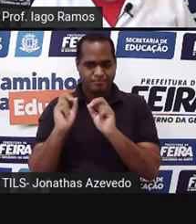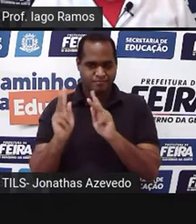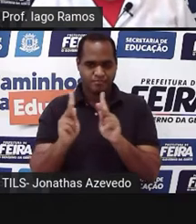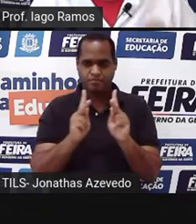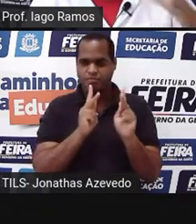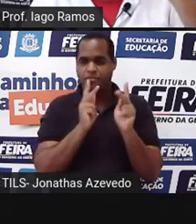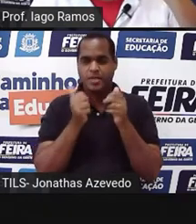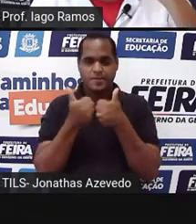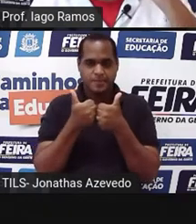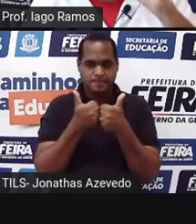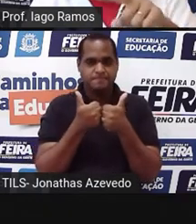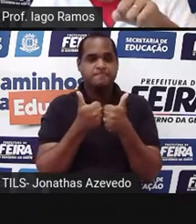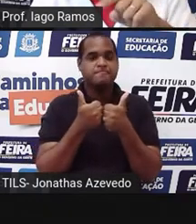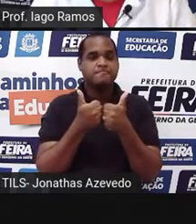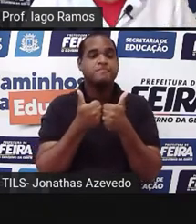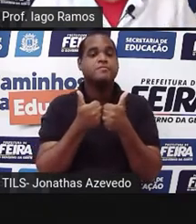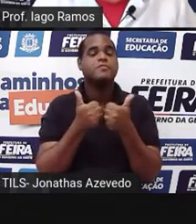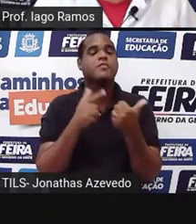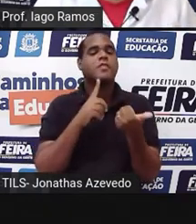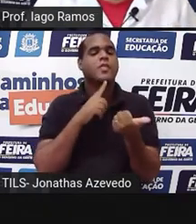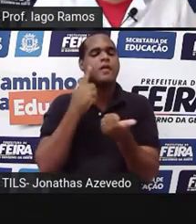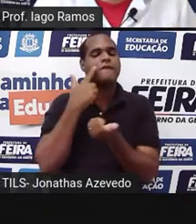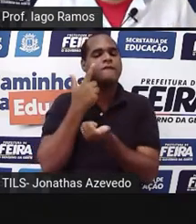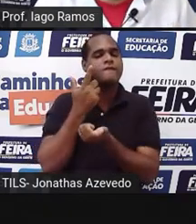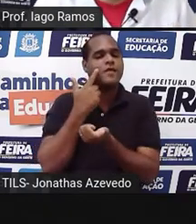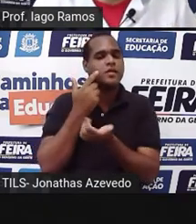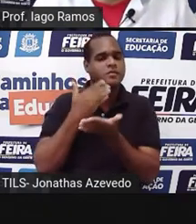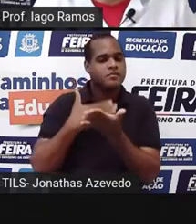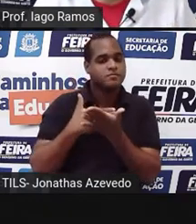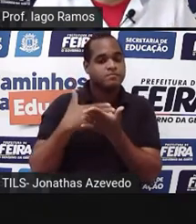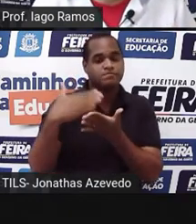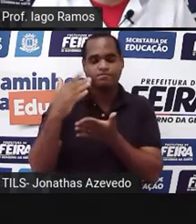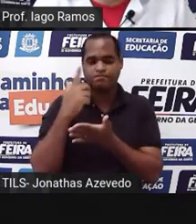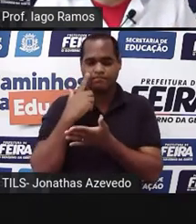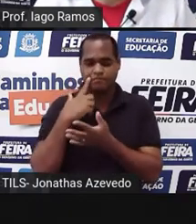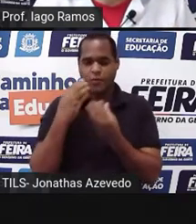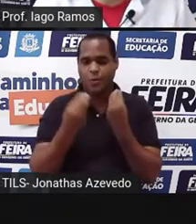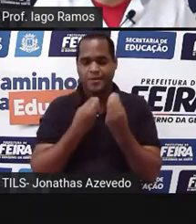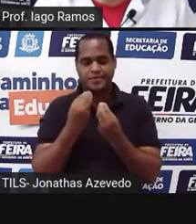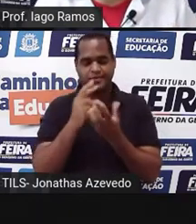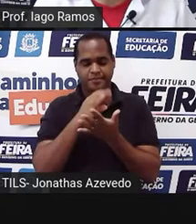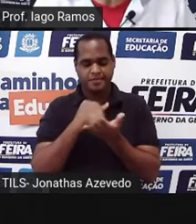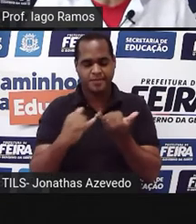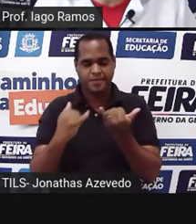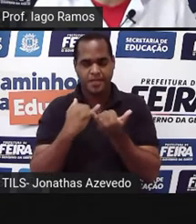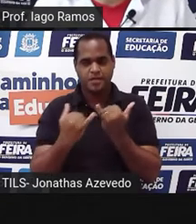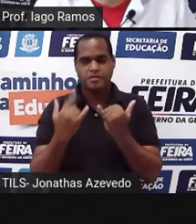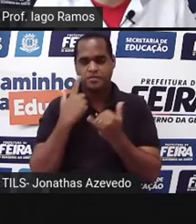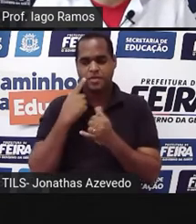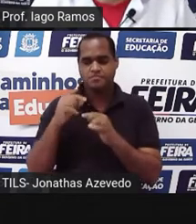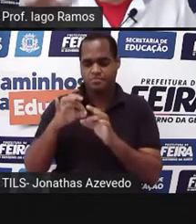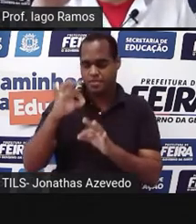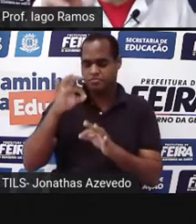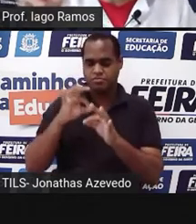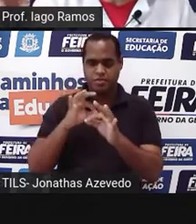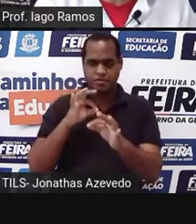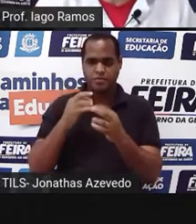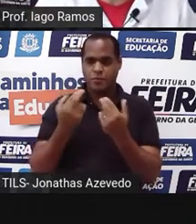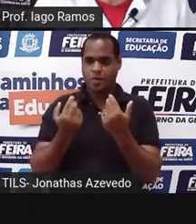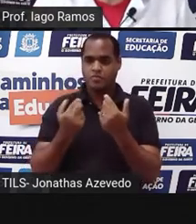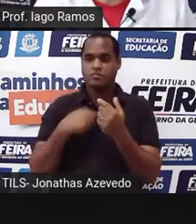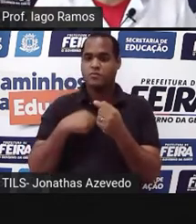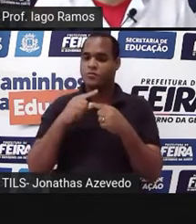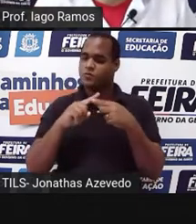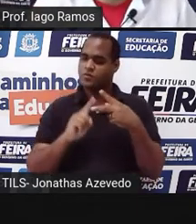beleza. Para a gente ver se esses triângulos são semelhantes, a gente vai precisar medir duas coisas nos dois